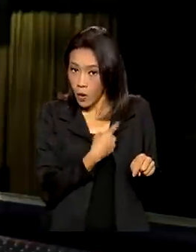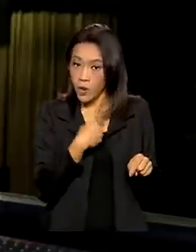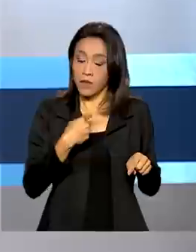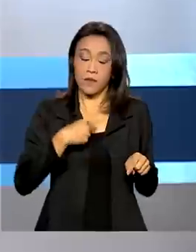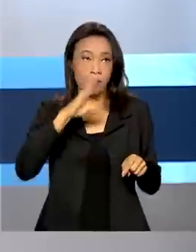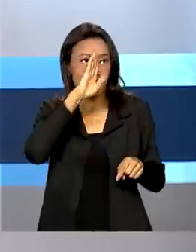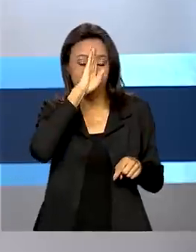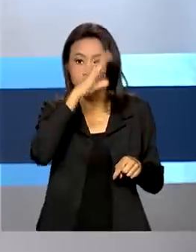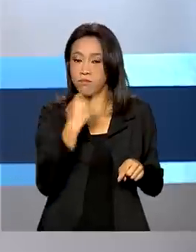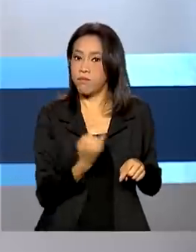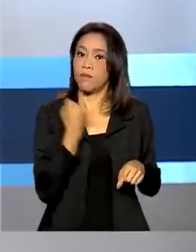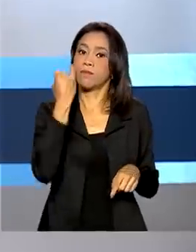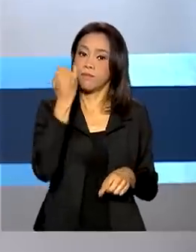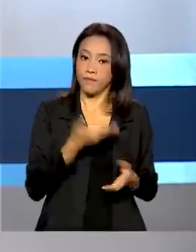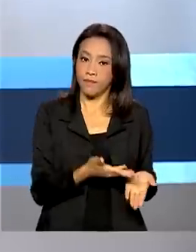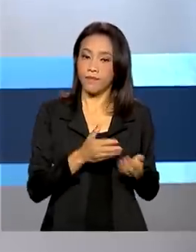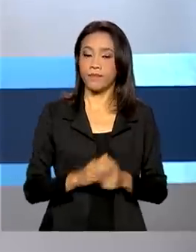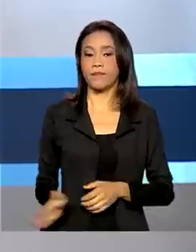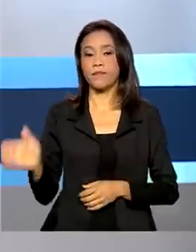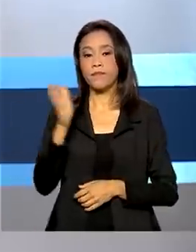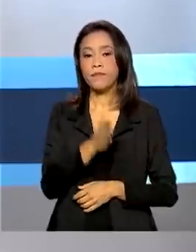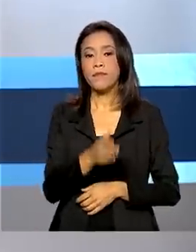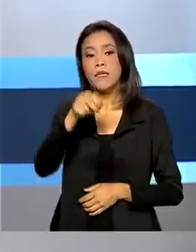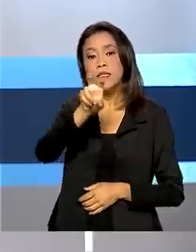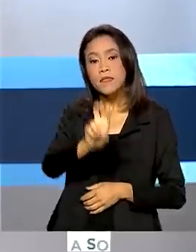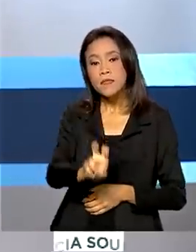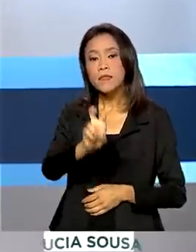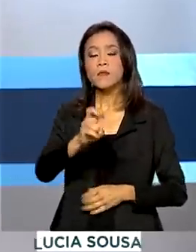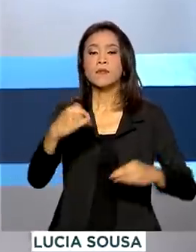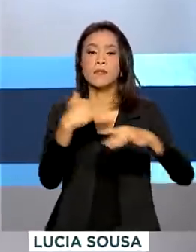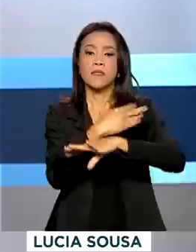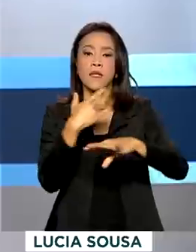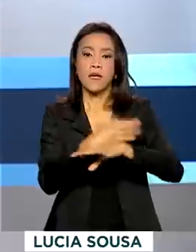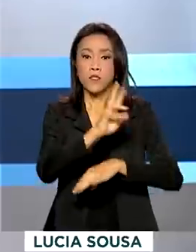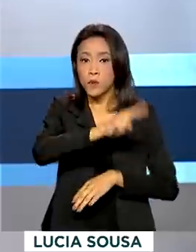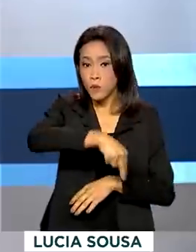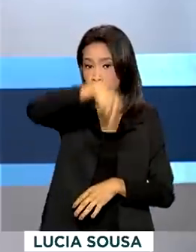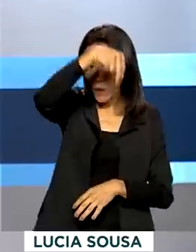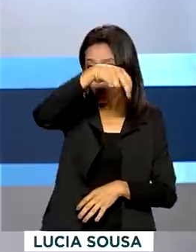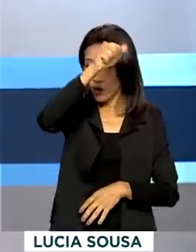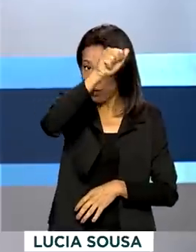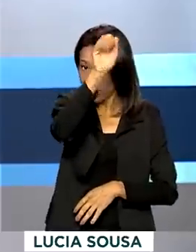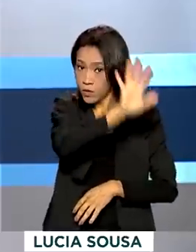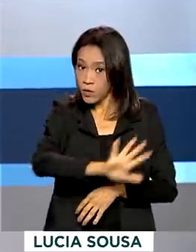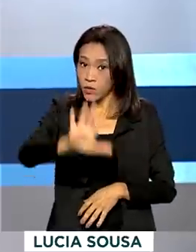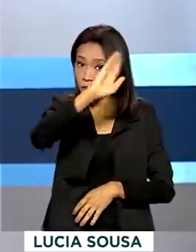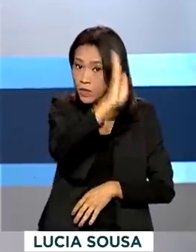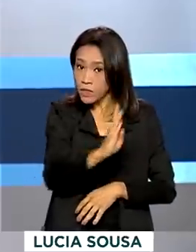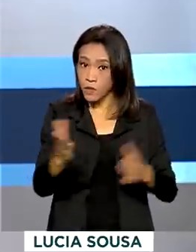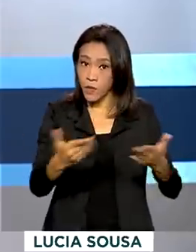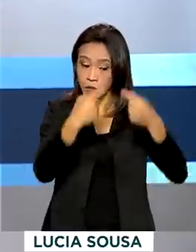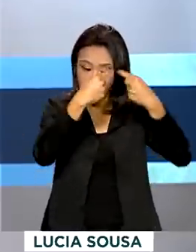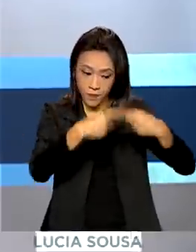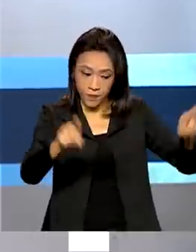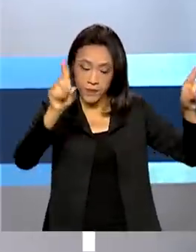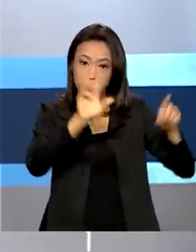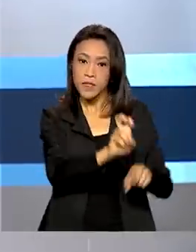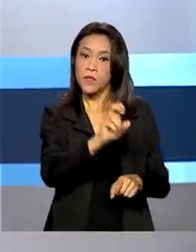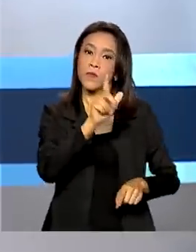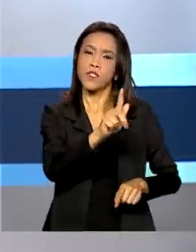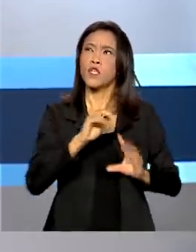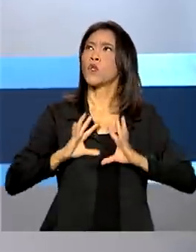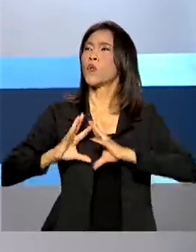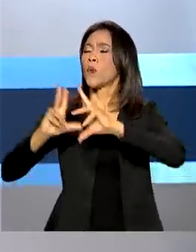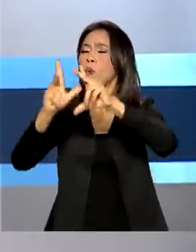parceria. Com as cinco cidades do norte do país que ativam hoje o 5G, todas as capitais